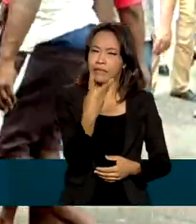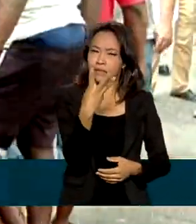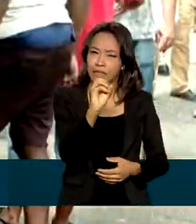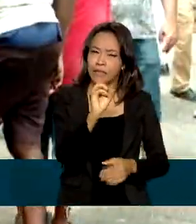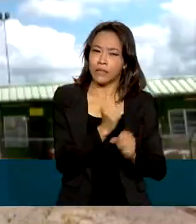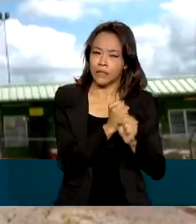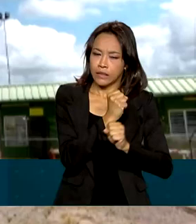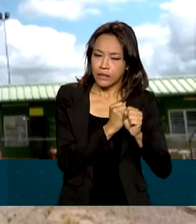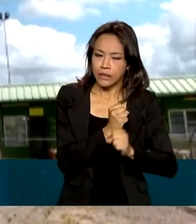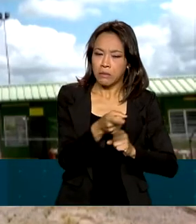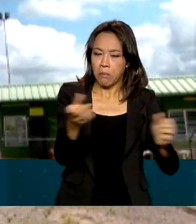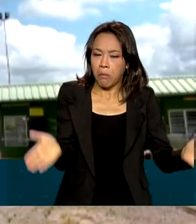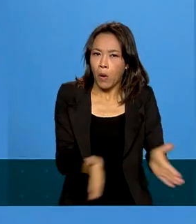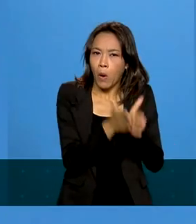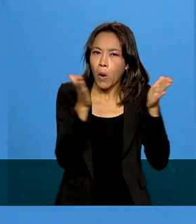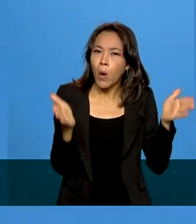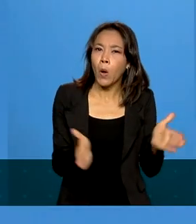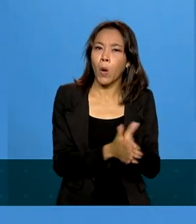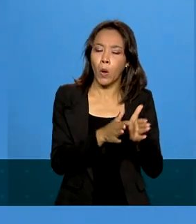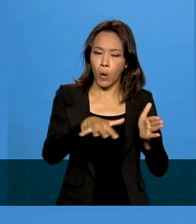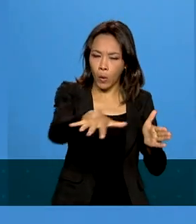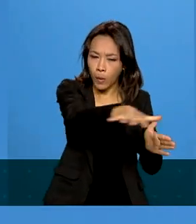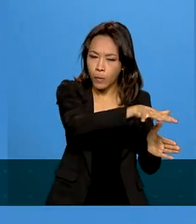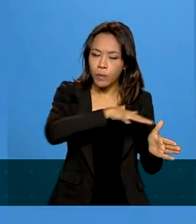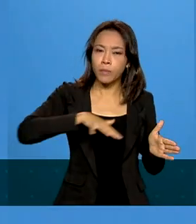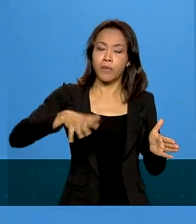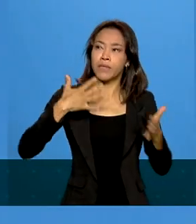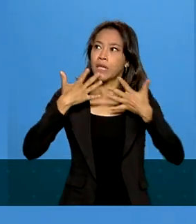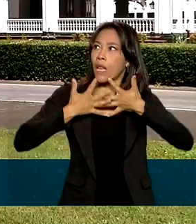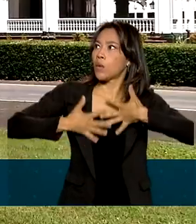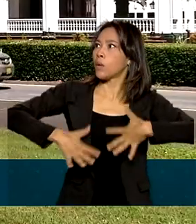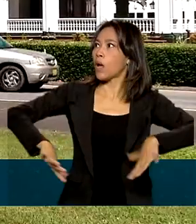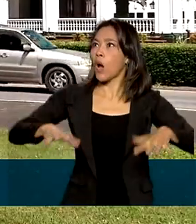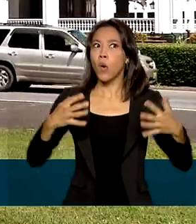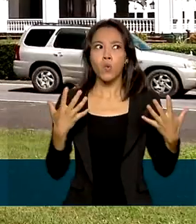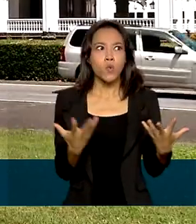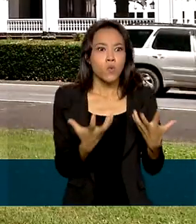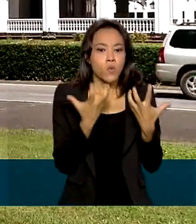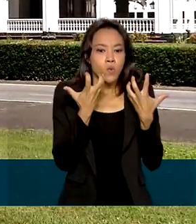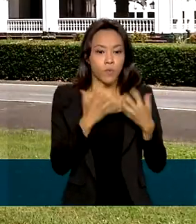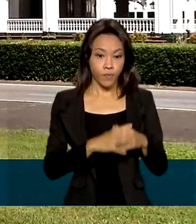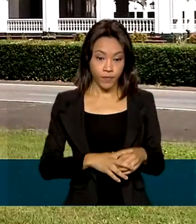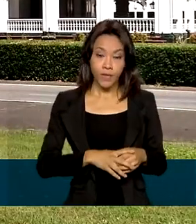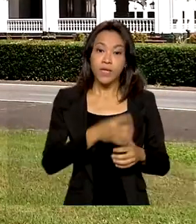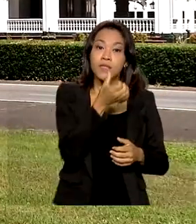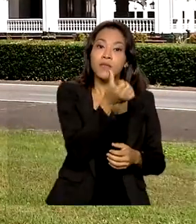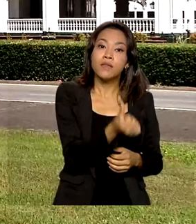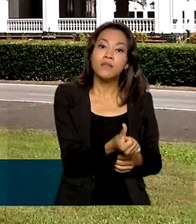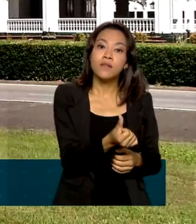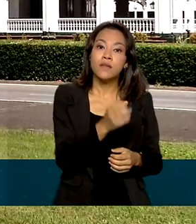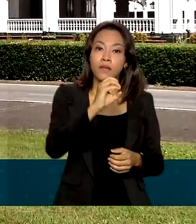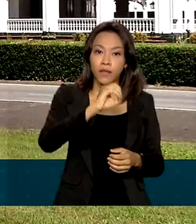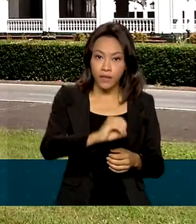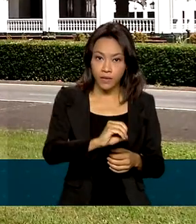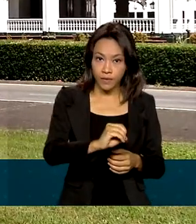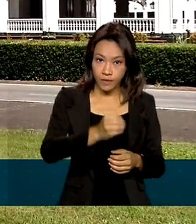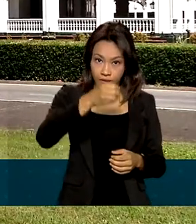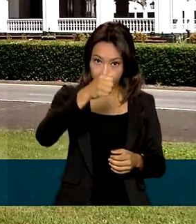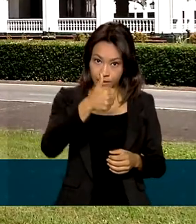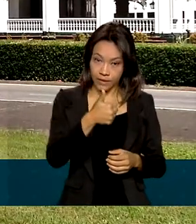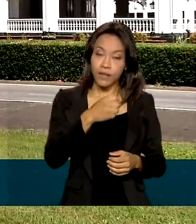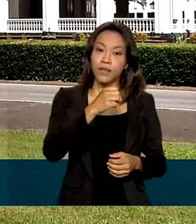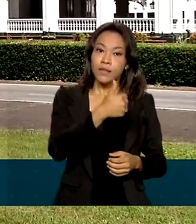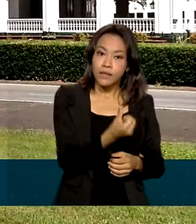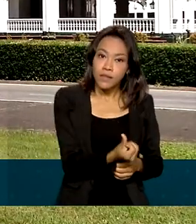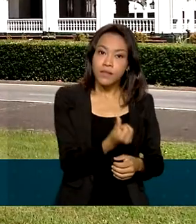empobrecida num território cheio de recursos naturais. País de 615 mil habitantes que faz fronteira com o